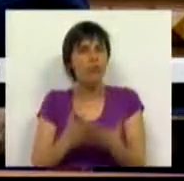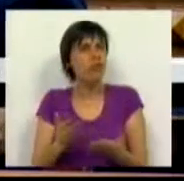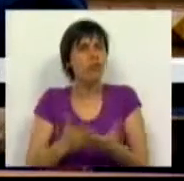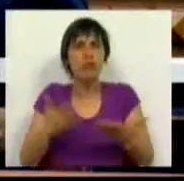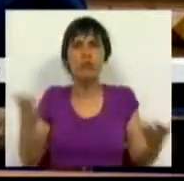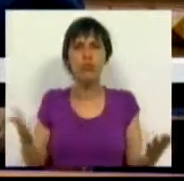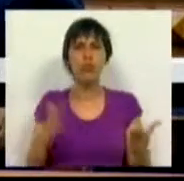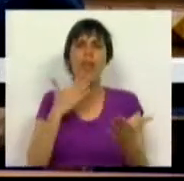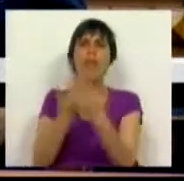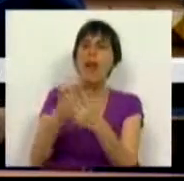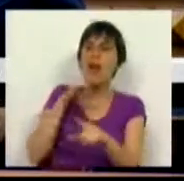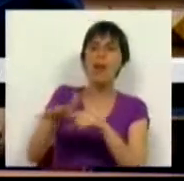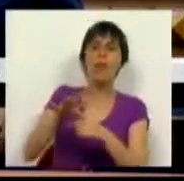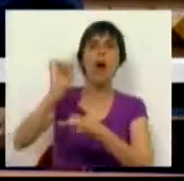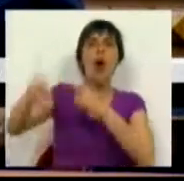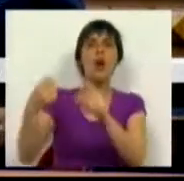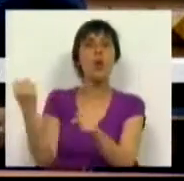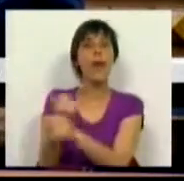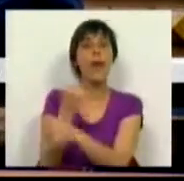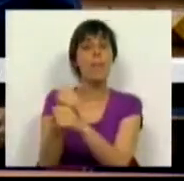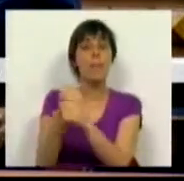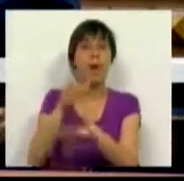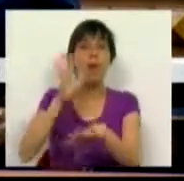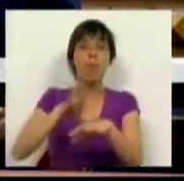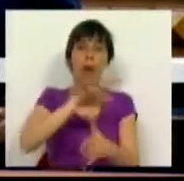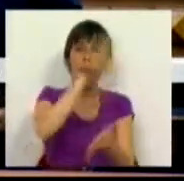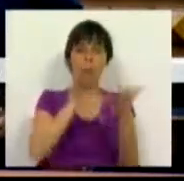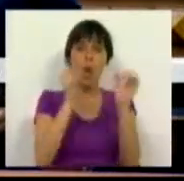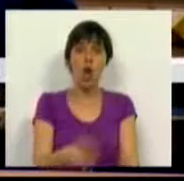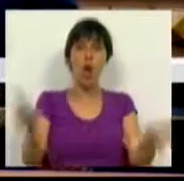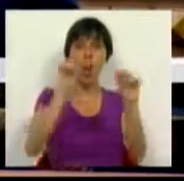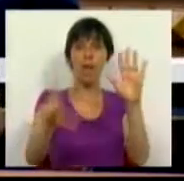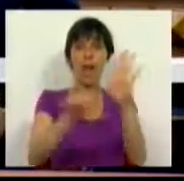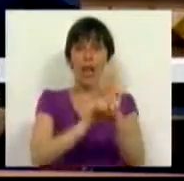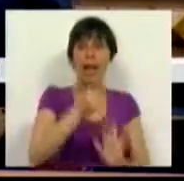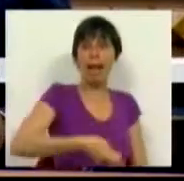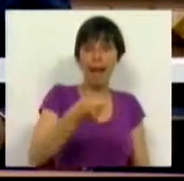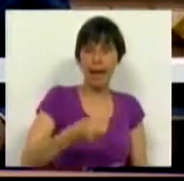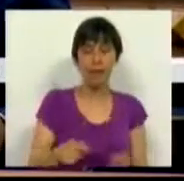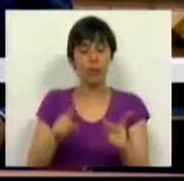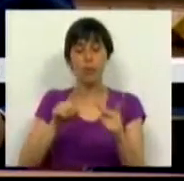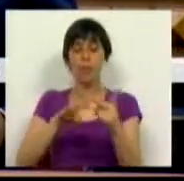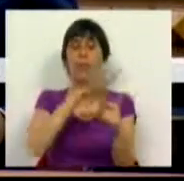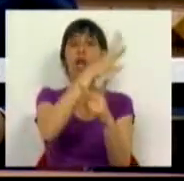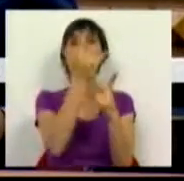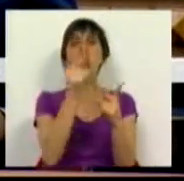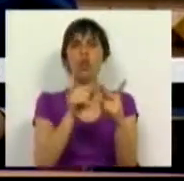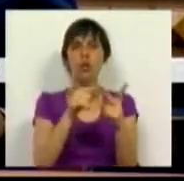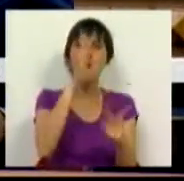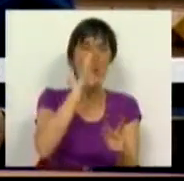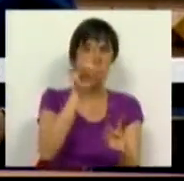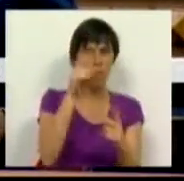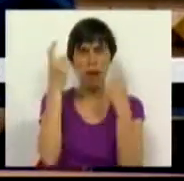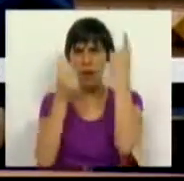sobre o impacto no emprego da aprovação desta nova Lei das Rendas? E em segundo lugar, está o